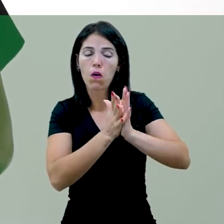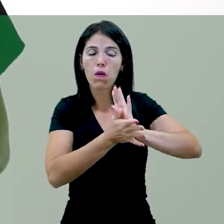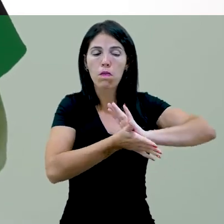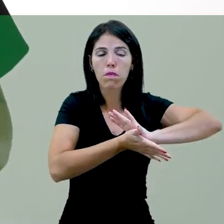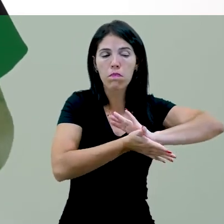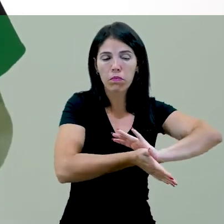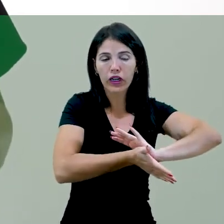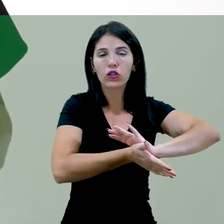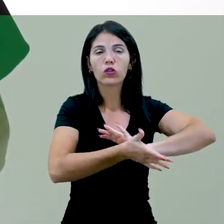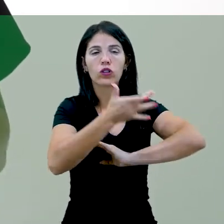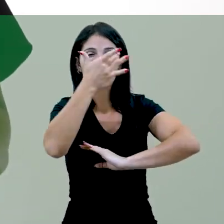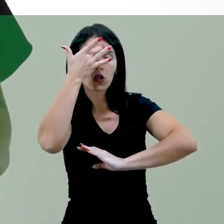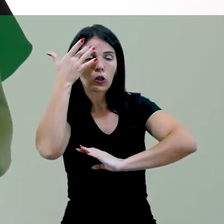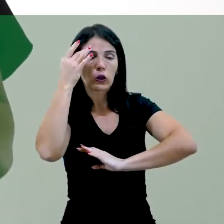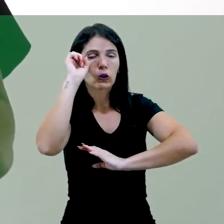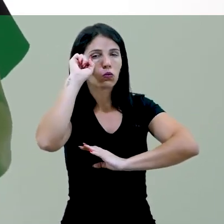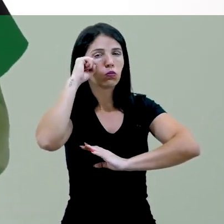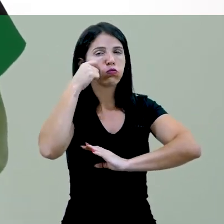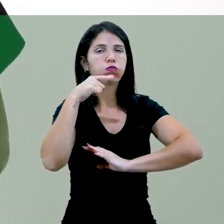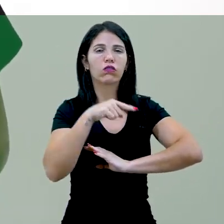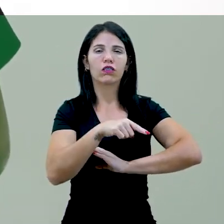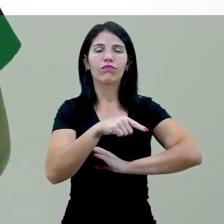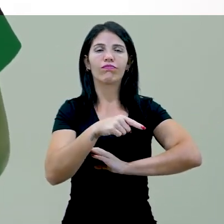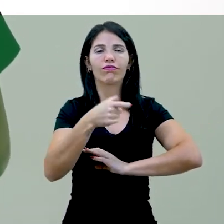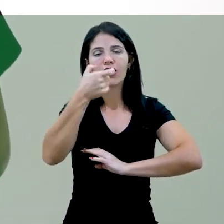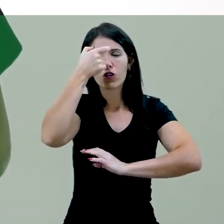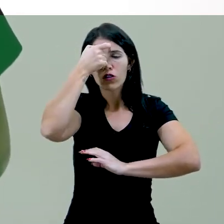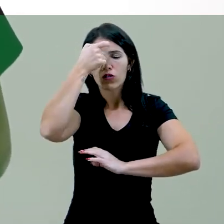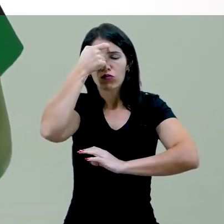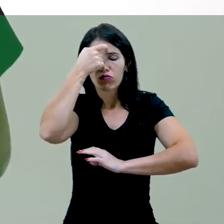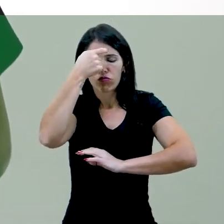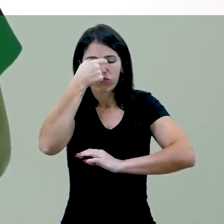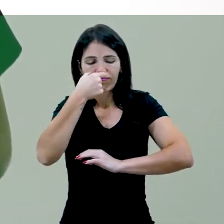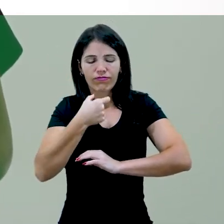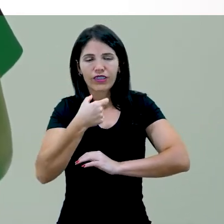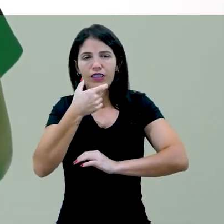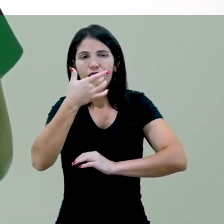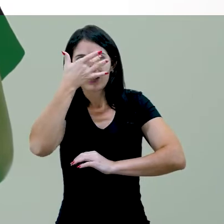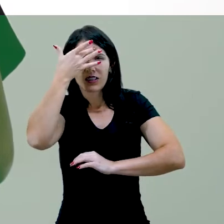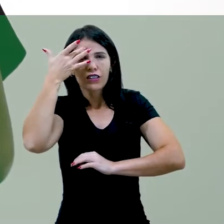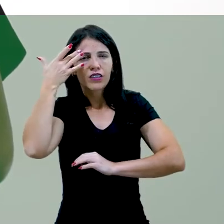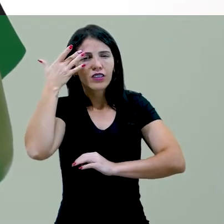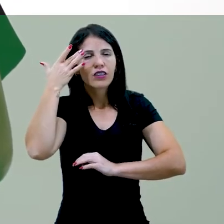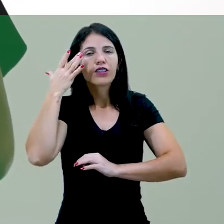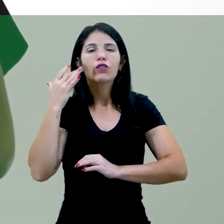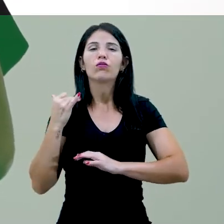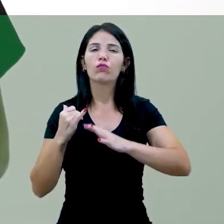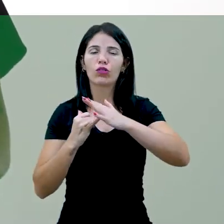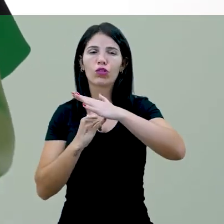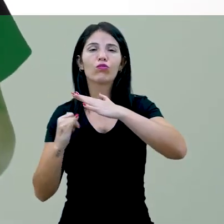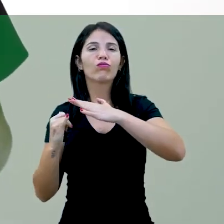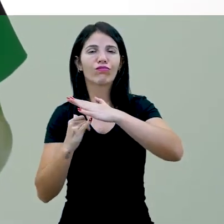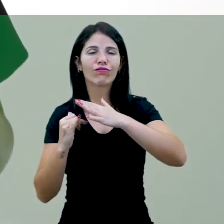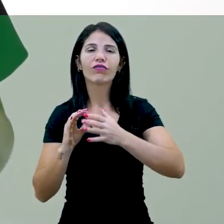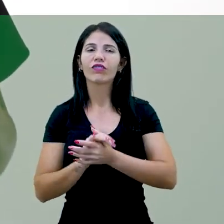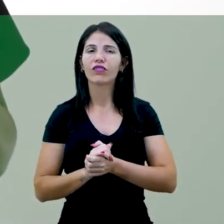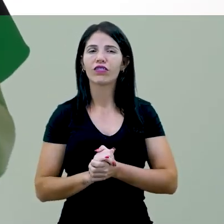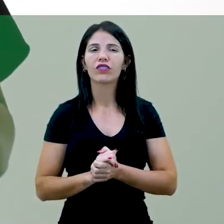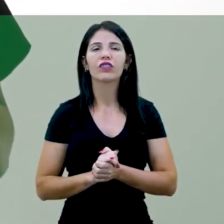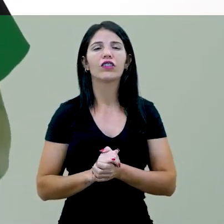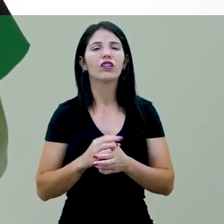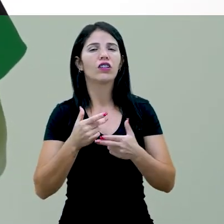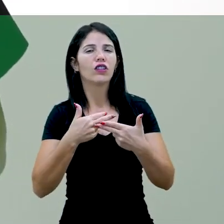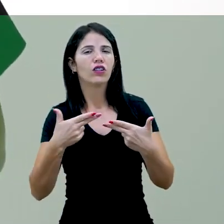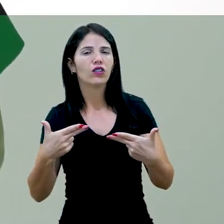encontra-se enraizado no inconsciente e na subjetividade dos indivíduos e instituições, se expressando em